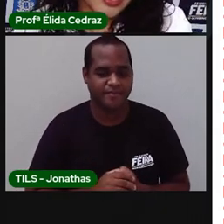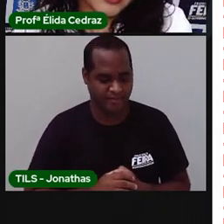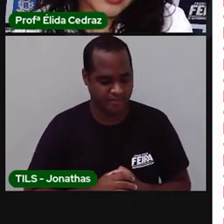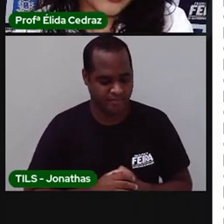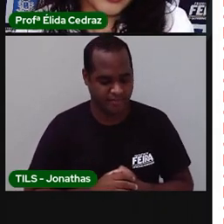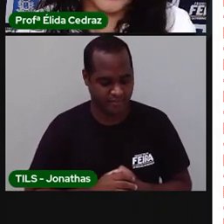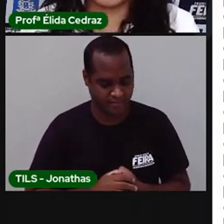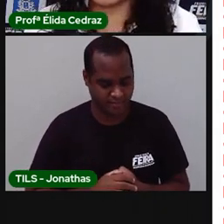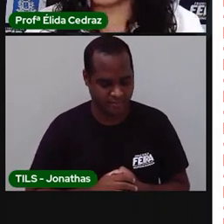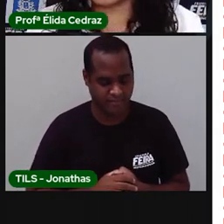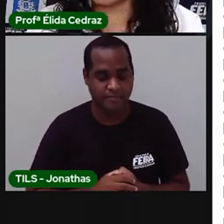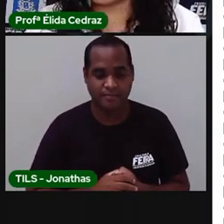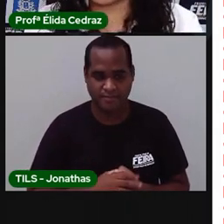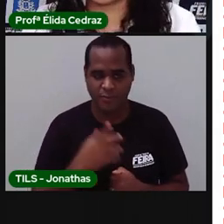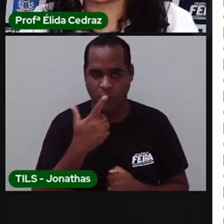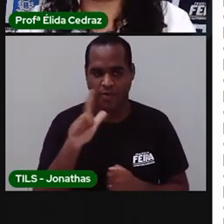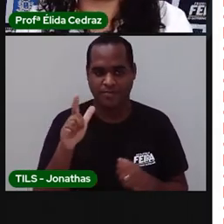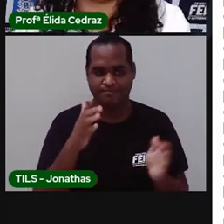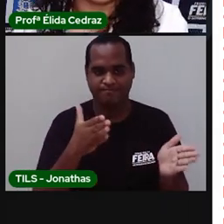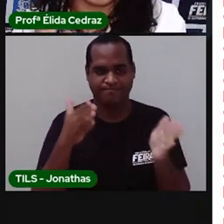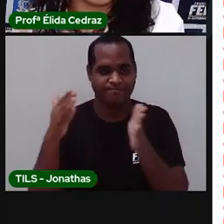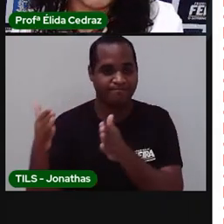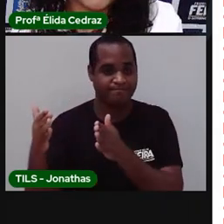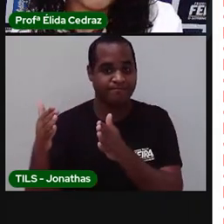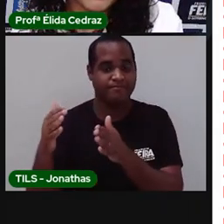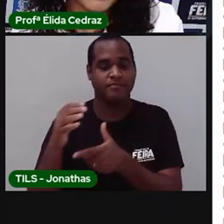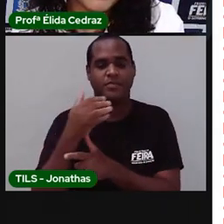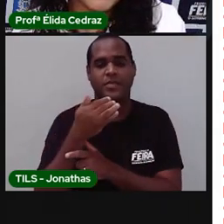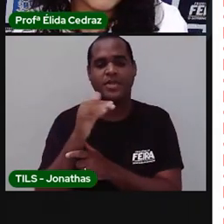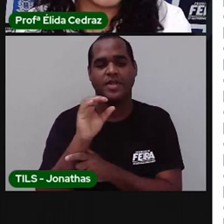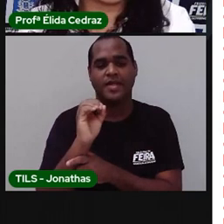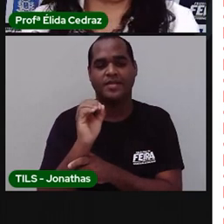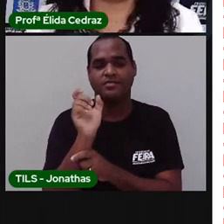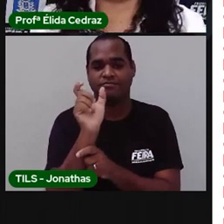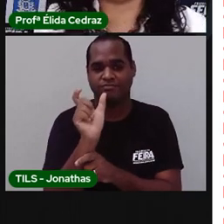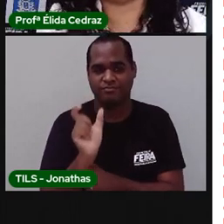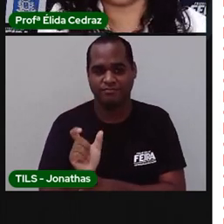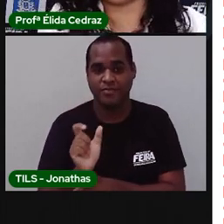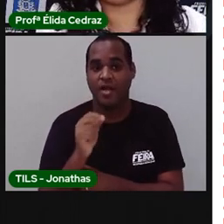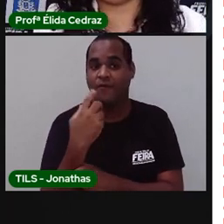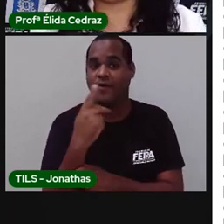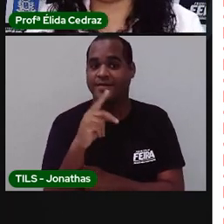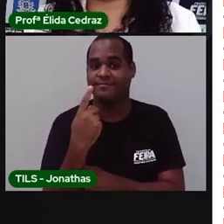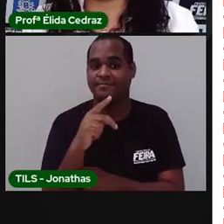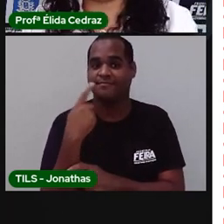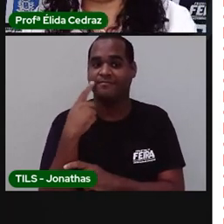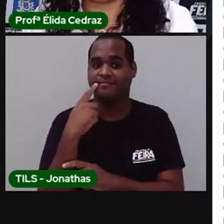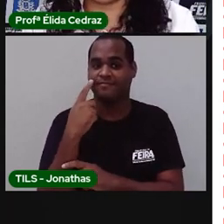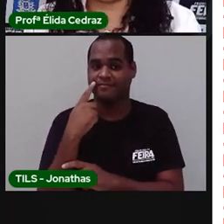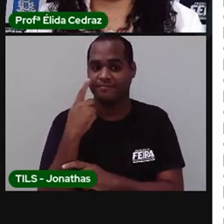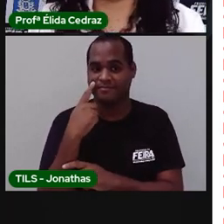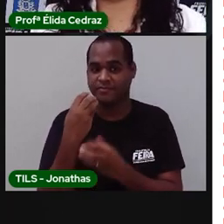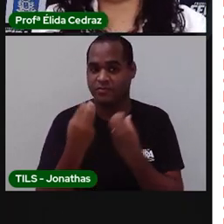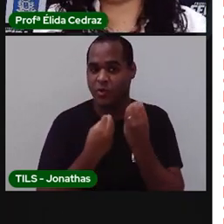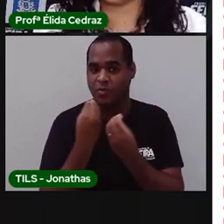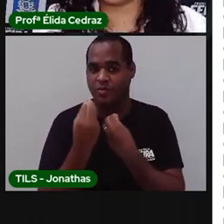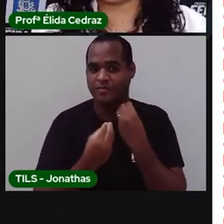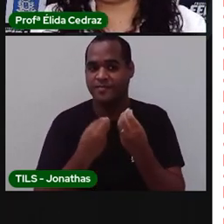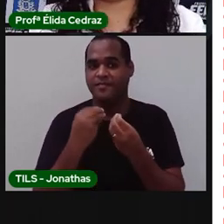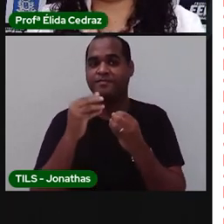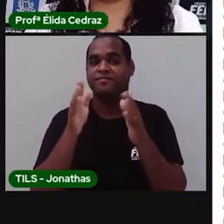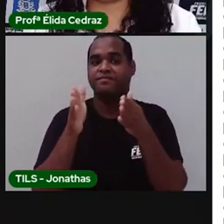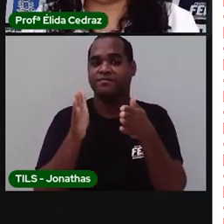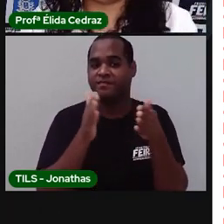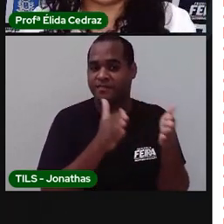Aqui ao lado, nós vamos colocar as 10 palavrinhas, mas as 10 palavrinhas vão estar na